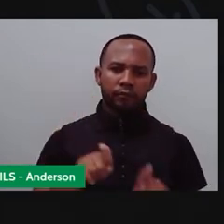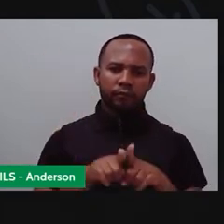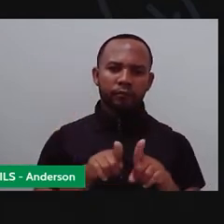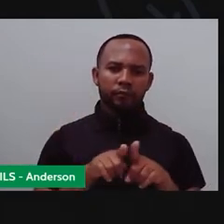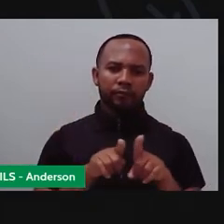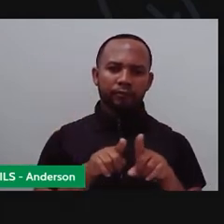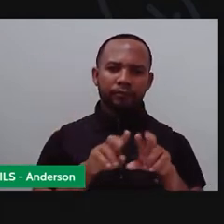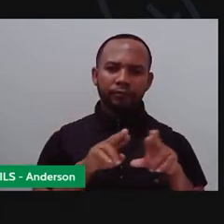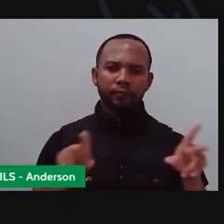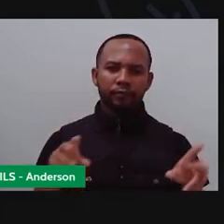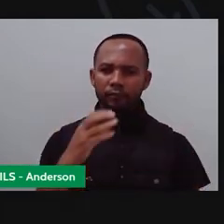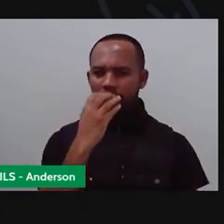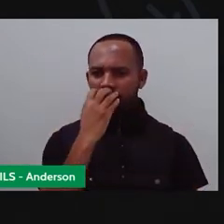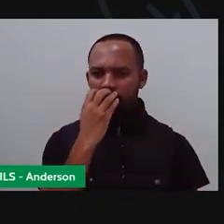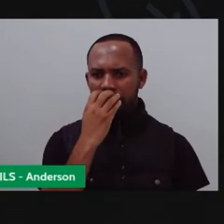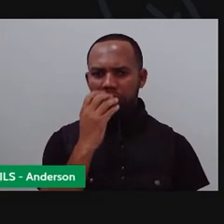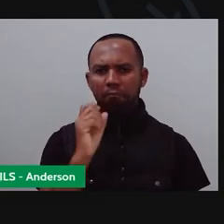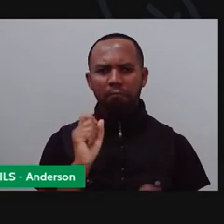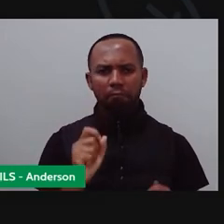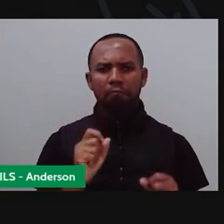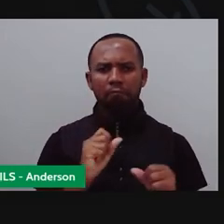de cachorro, por exemplo, pode alterar.